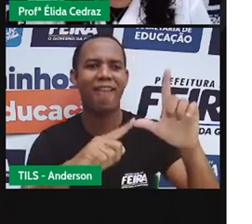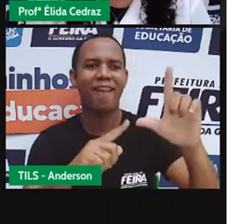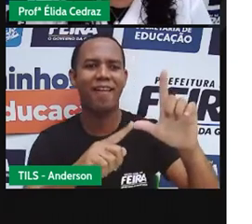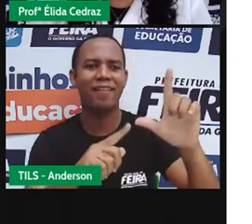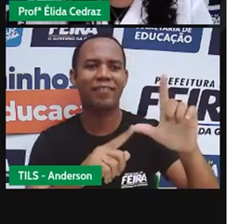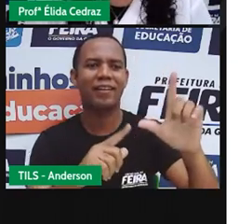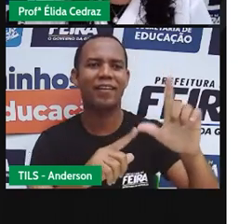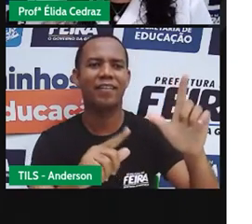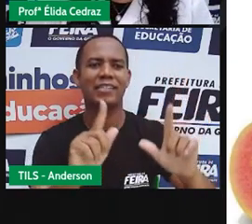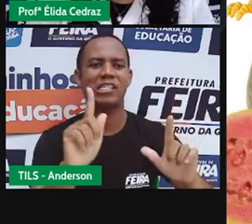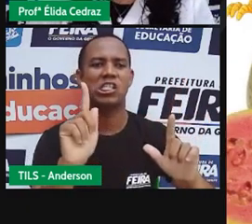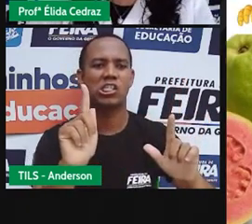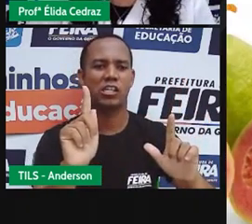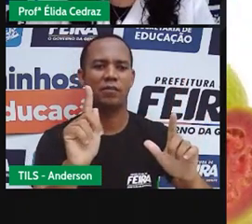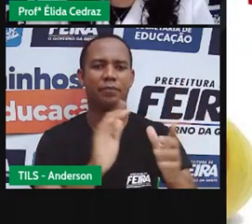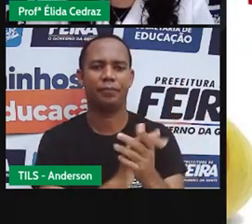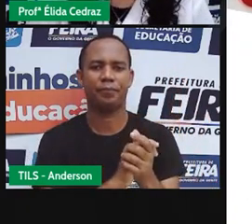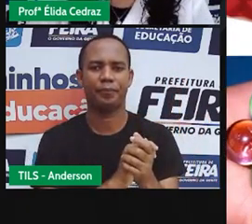letra G.